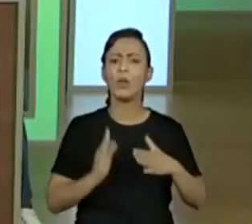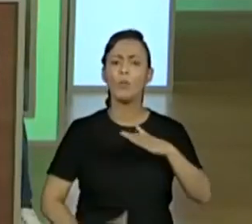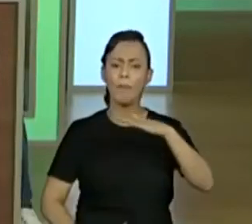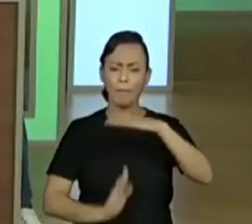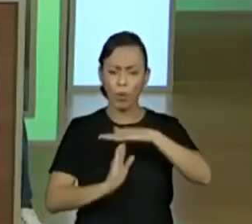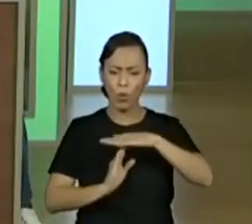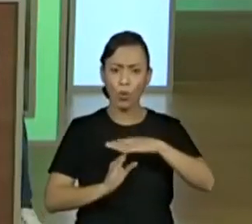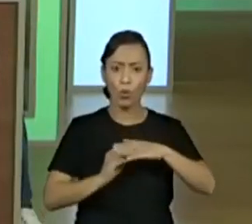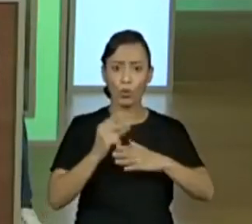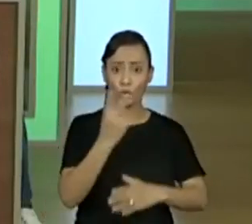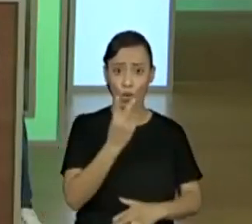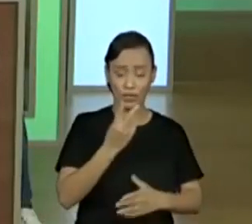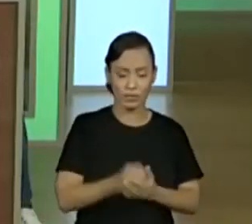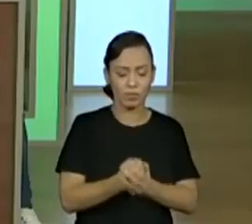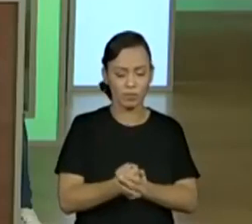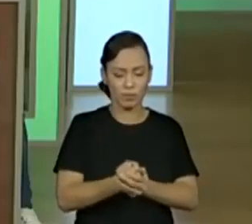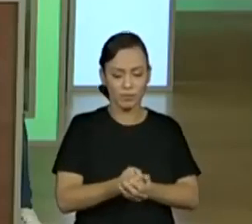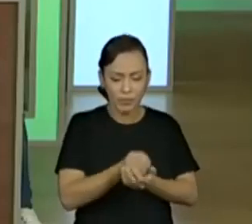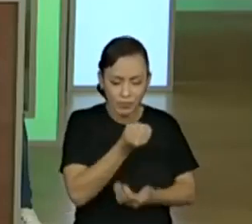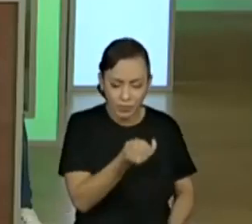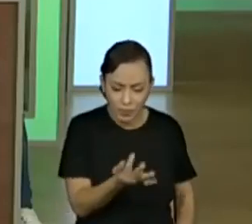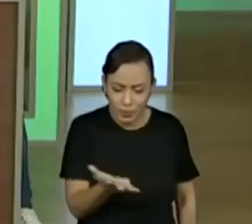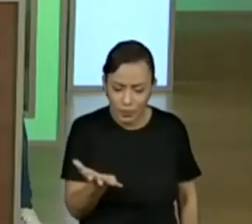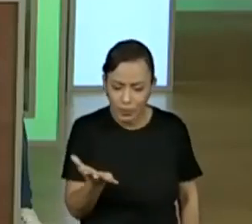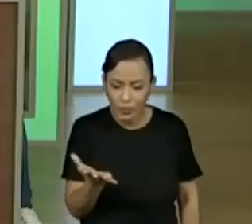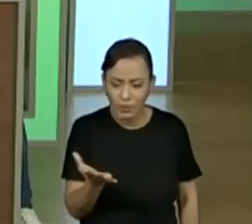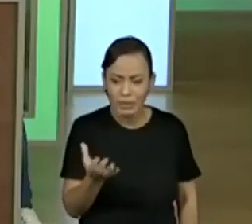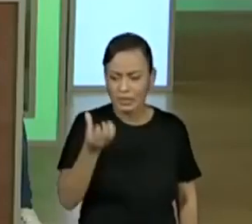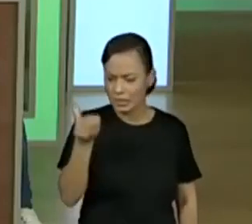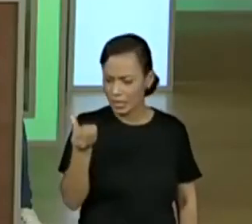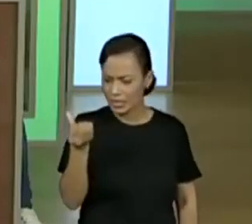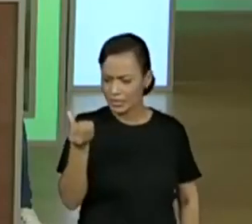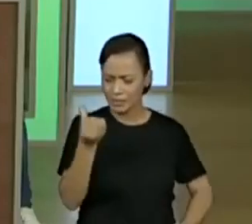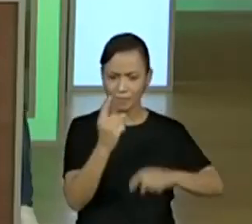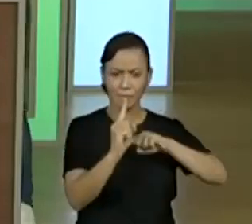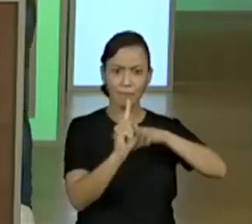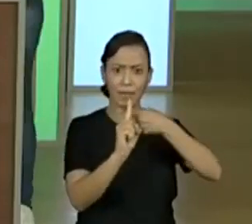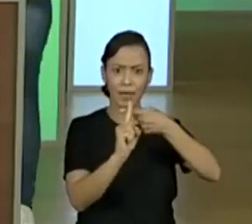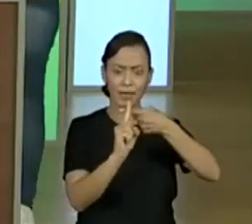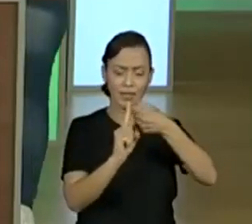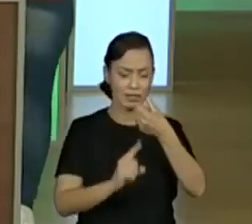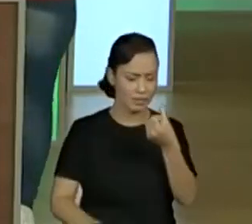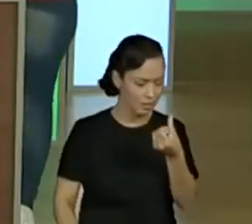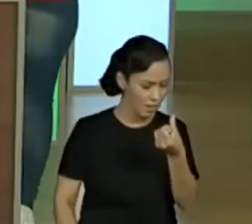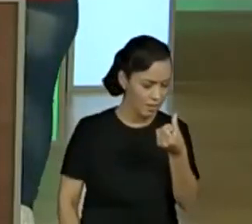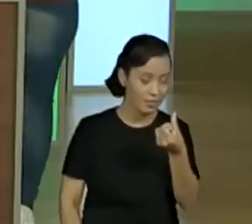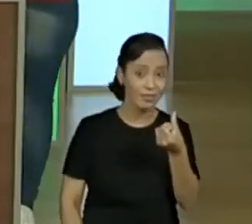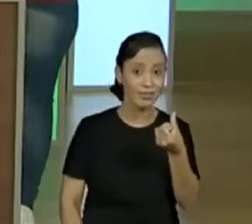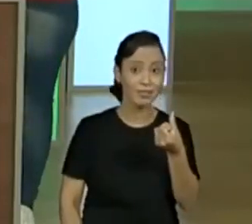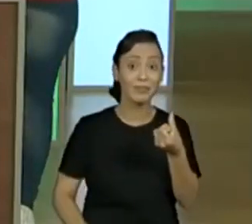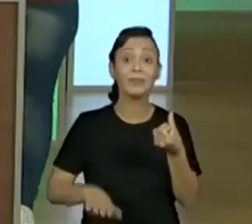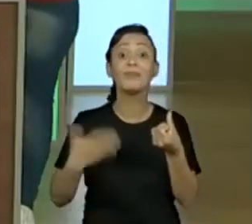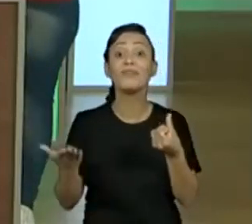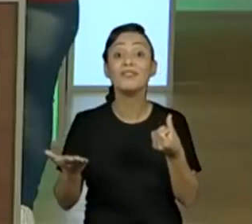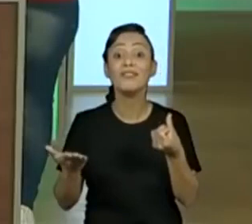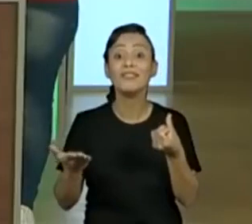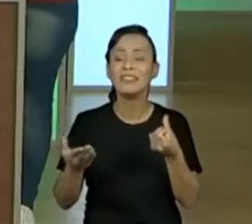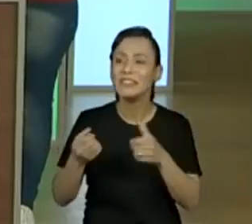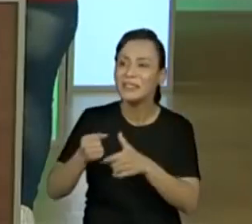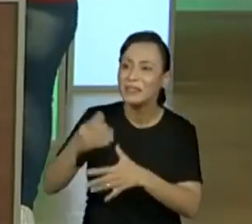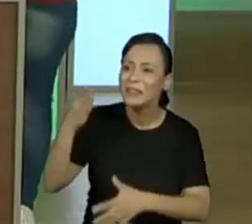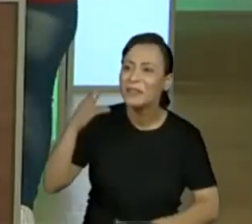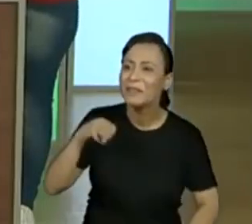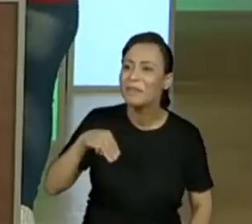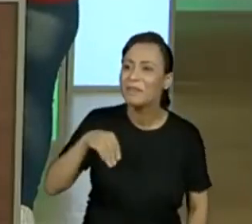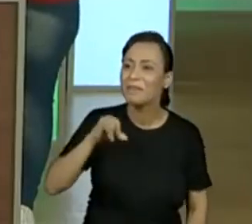dois dados? Qual o maior? Olha só. Seis e seis. Mesmas estratégias. Ó, já tem aluno aí respondendo. Miguel, olha só